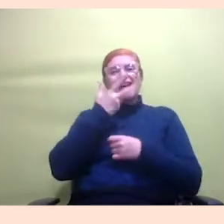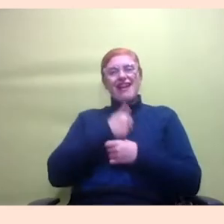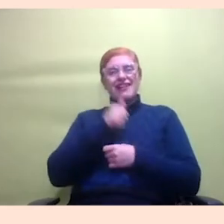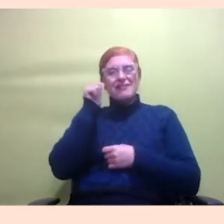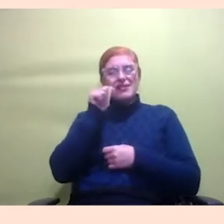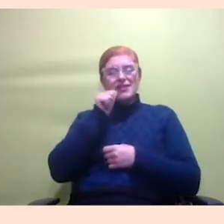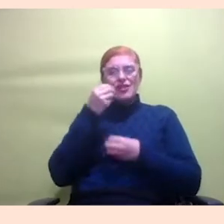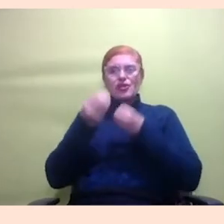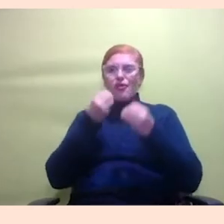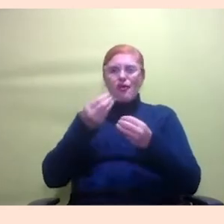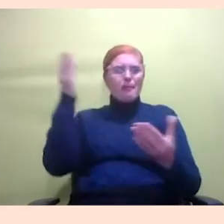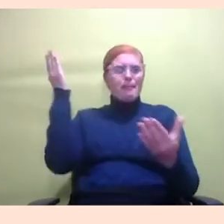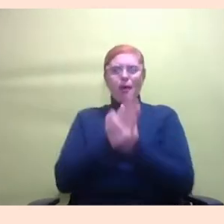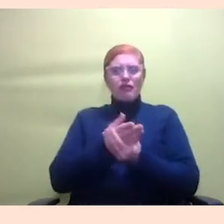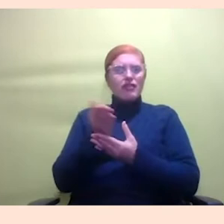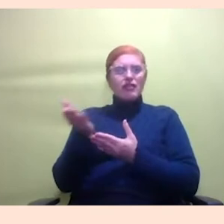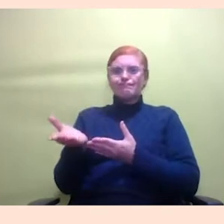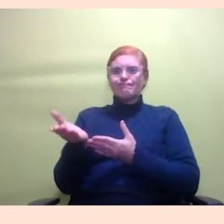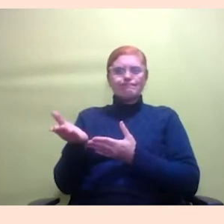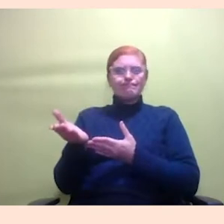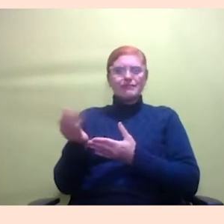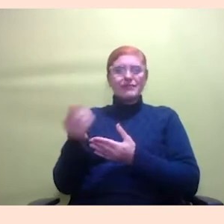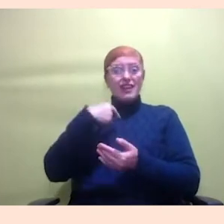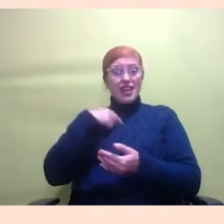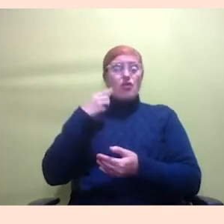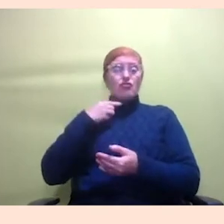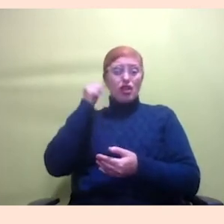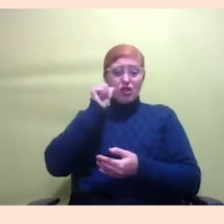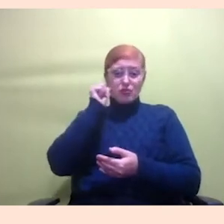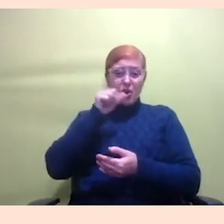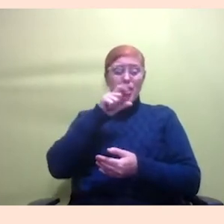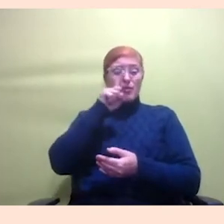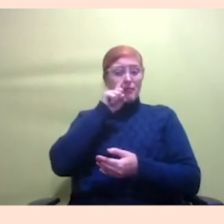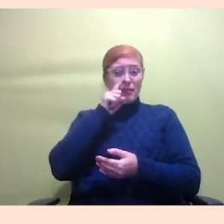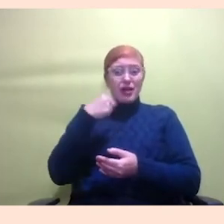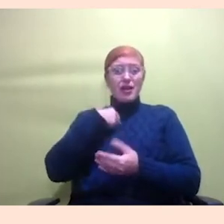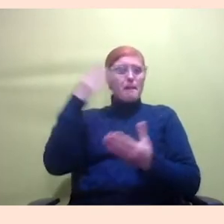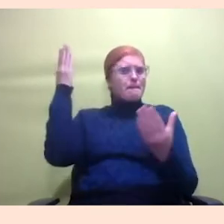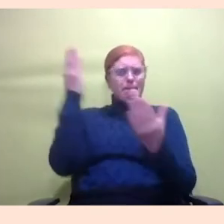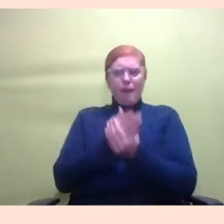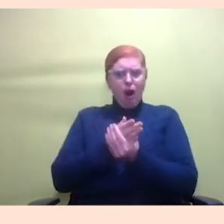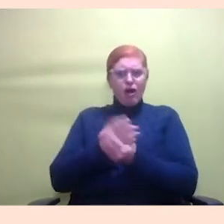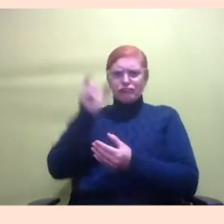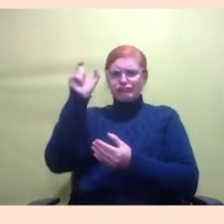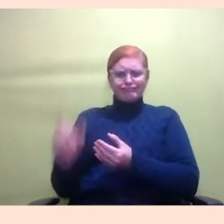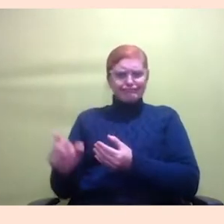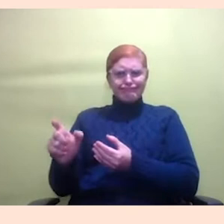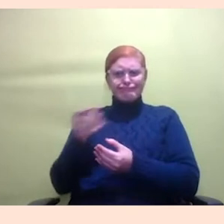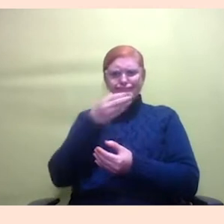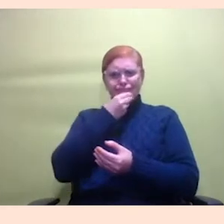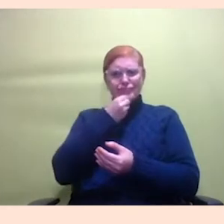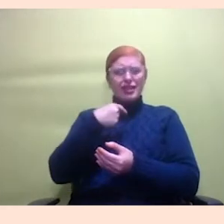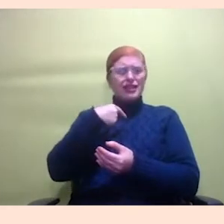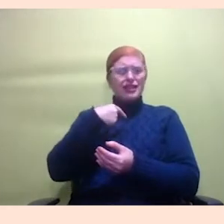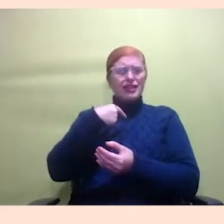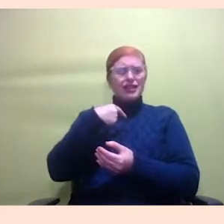isso? eu, Laina advogada, feminista que sou mãe, enfim processaria de uma forma péssima é óbvio eu estou mal, fico mal mas